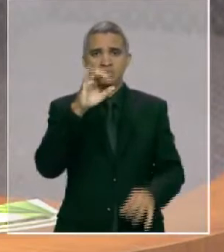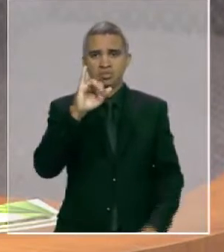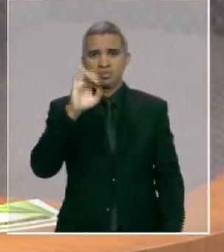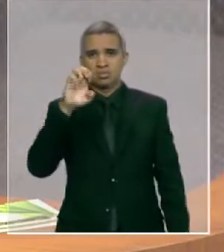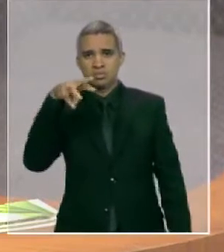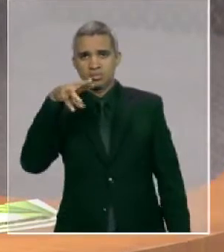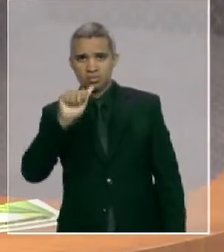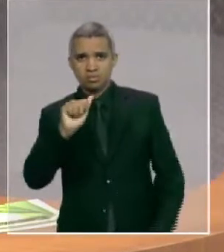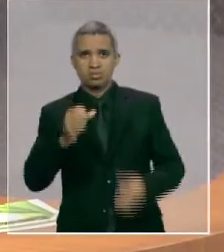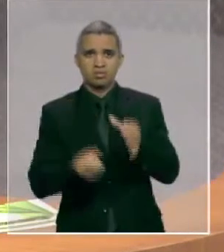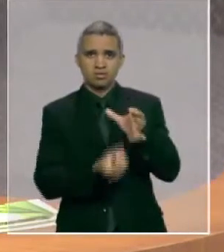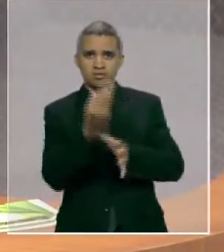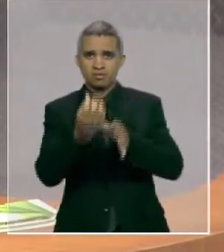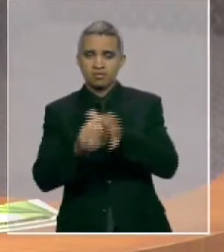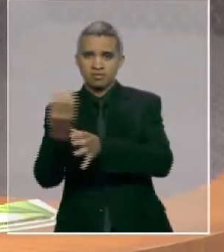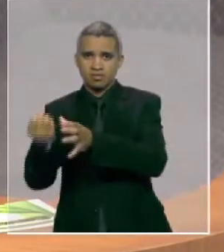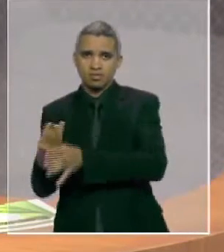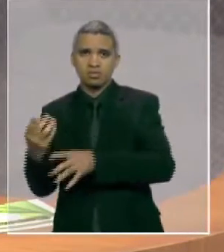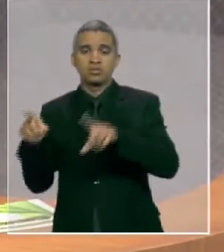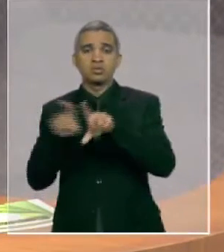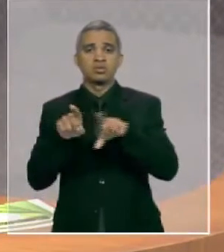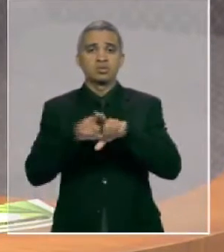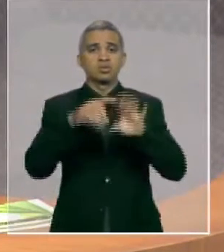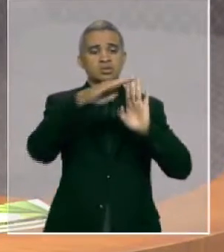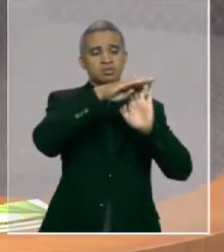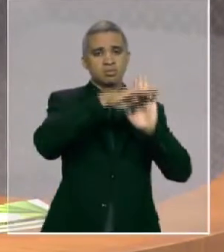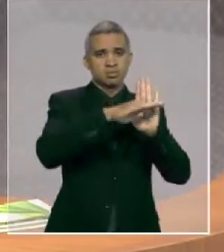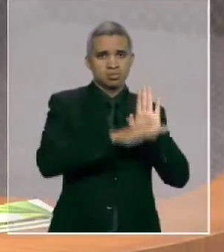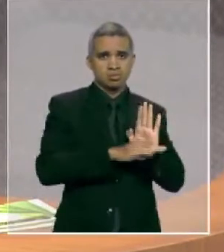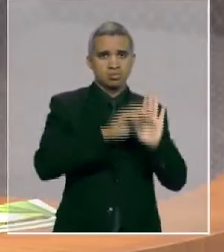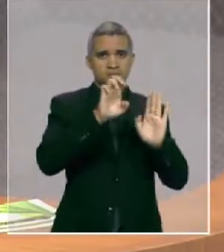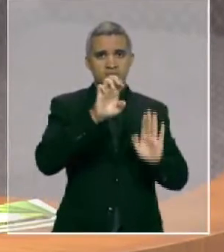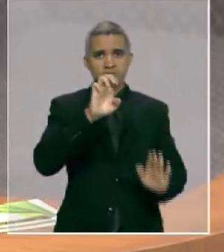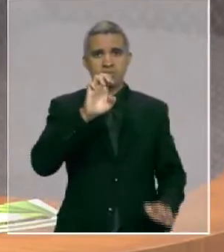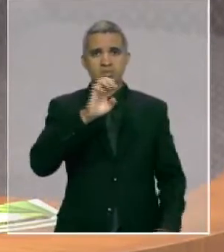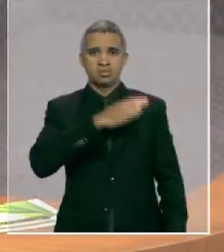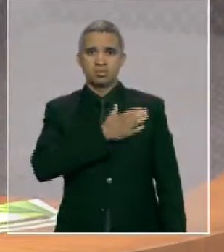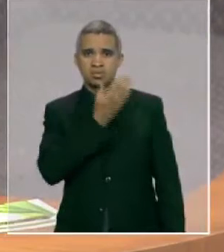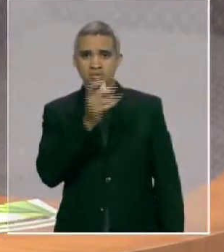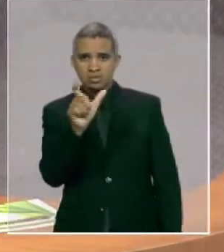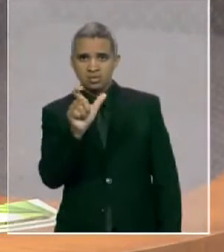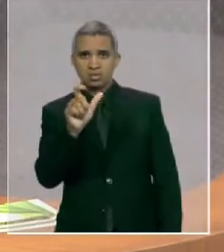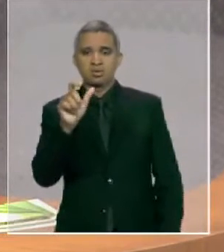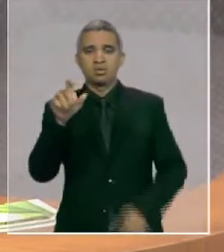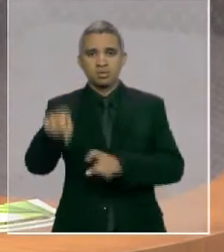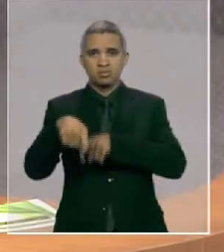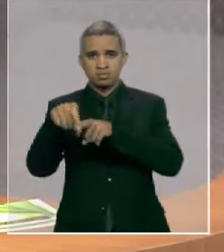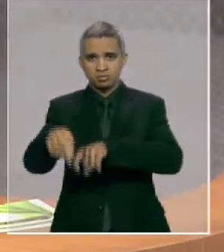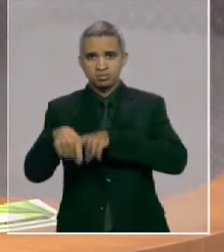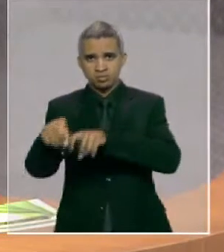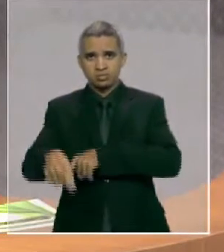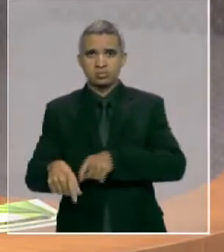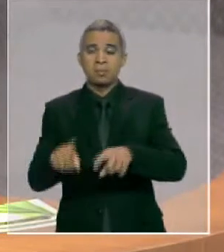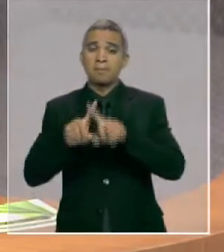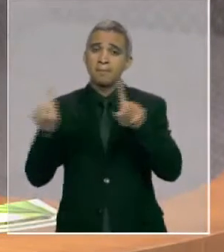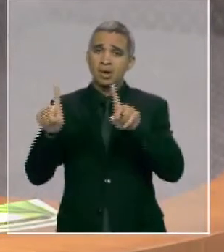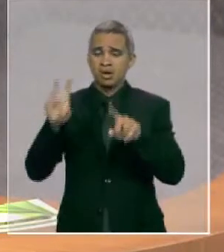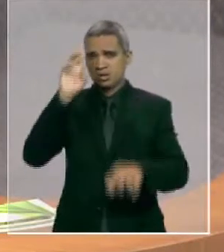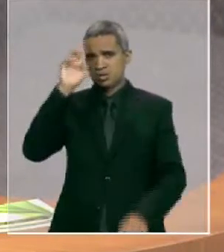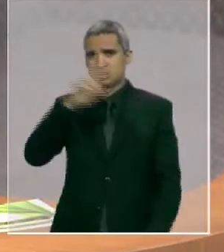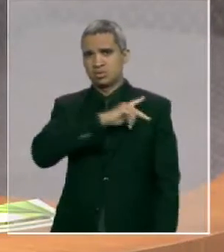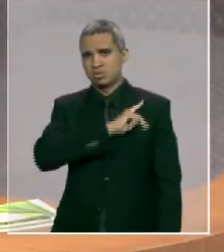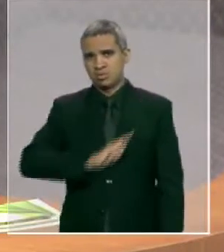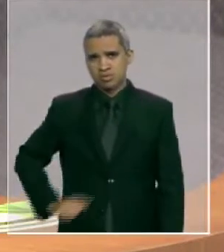programa CNH Rural e anúncio da Hospital Regional de Viana. Todavia, senhor governador, a Baixada Maranhense